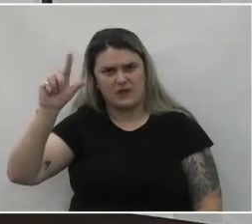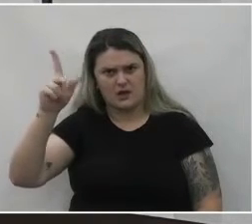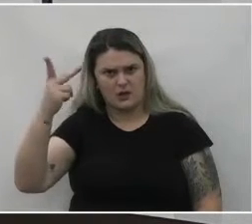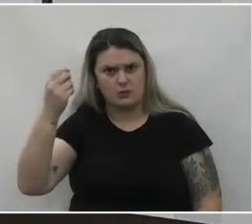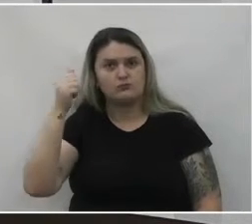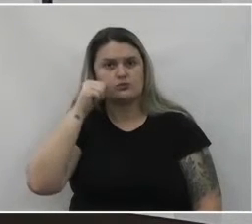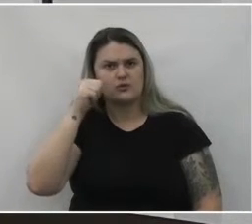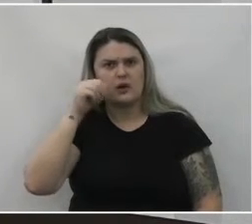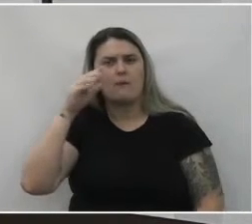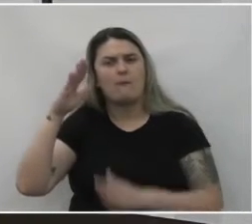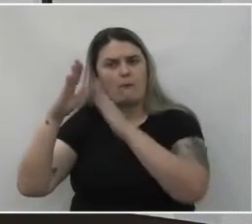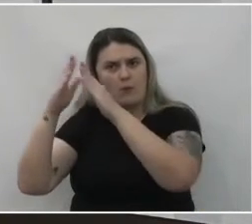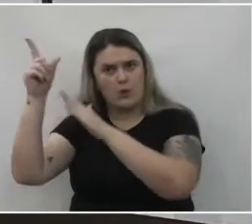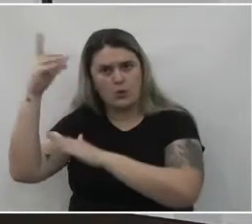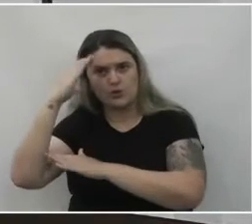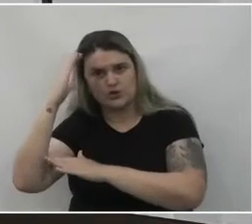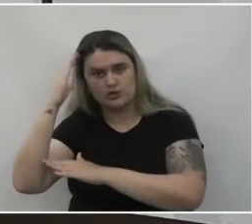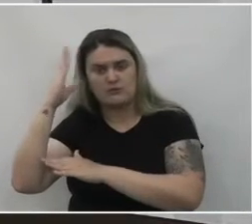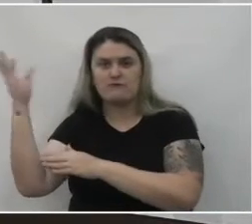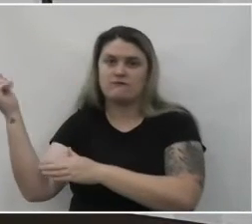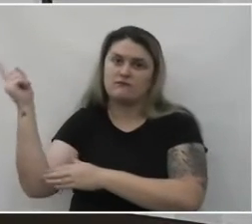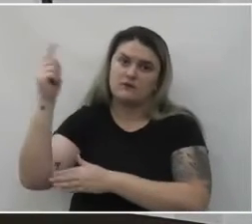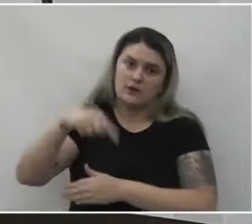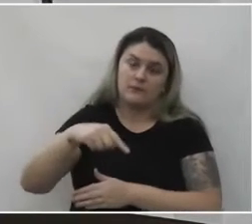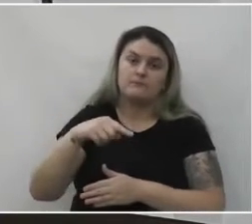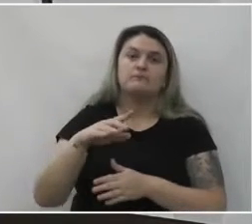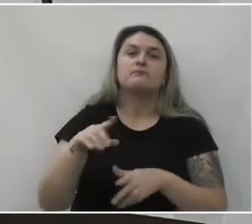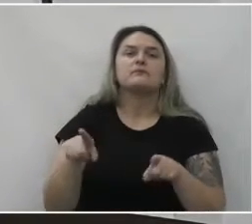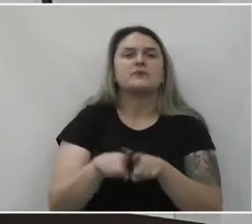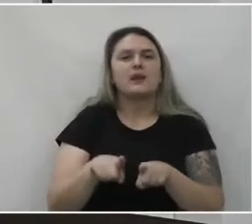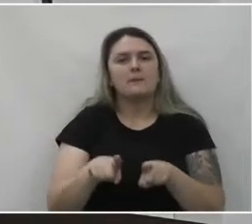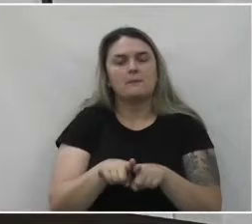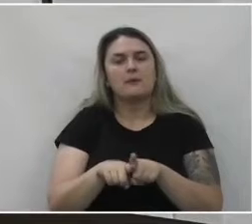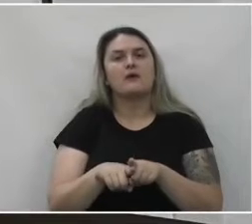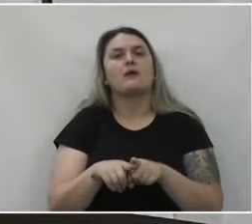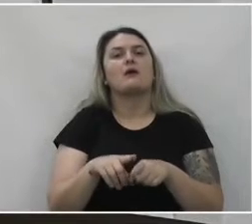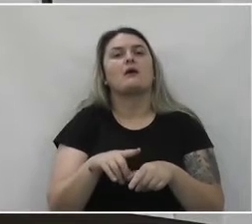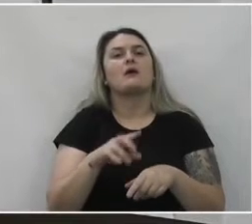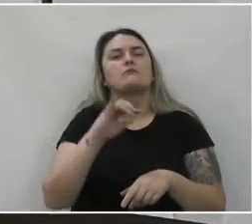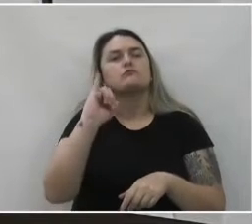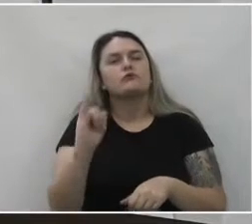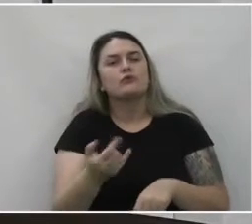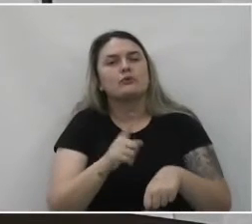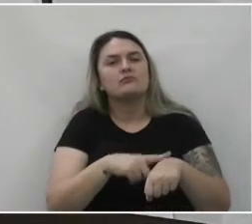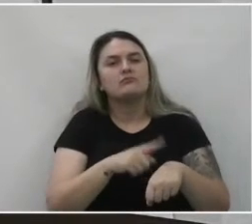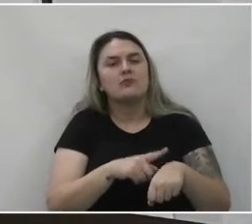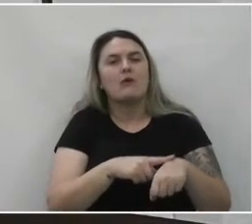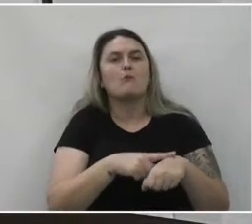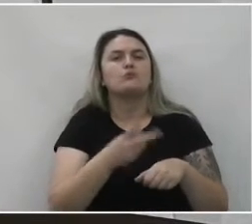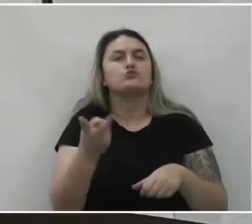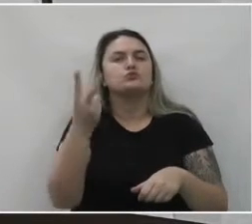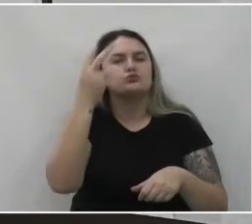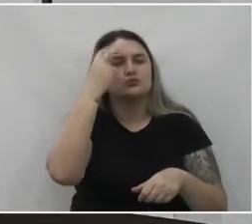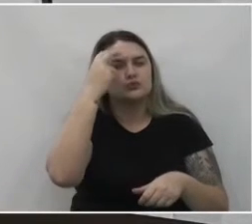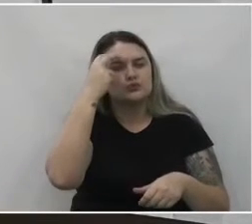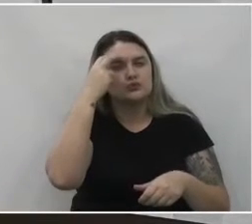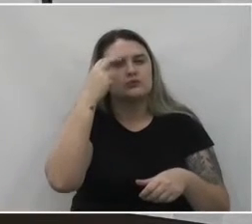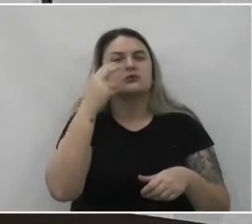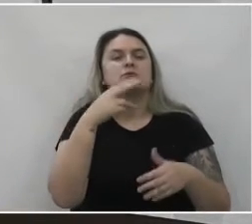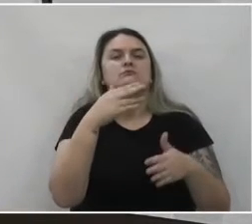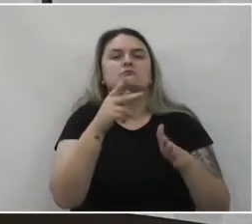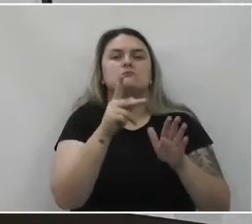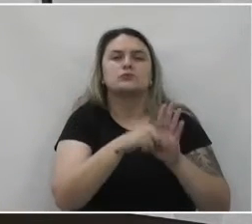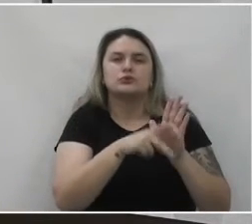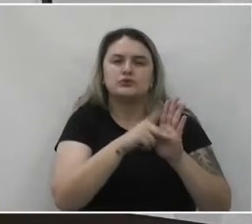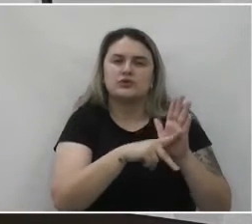julho, participamos do Momento Cultural do Programa Paralímpico na Praça Alvira Risenberg. Caminhadas do